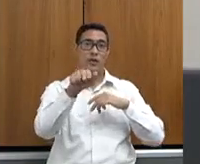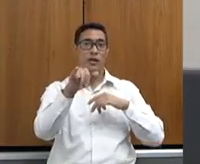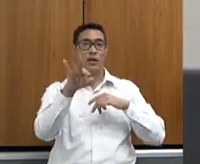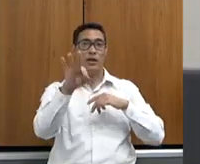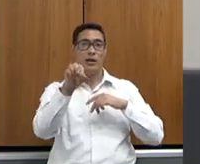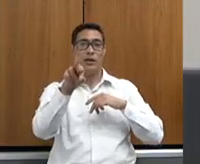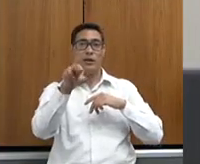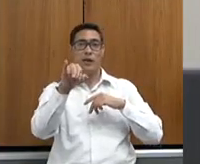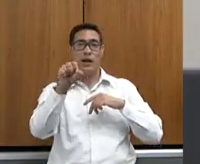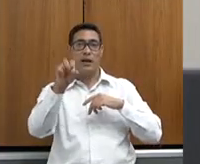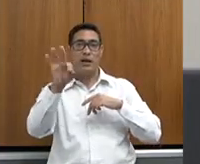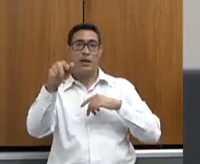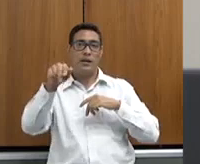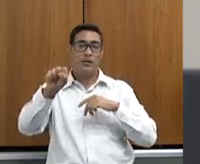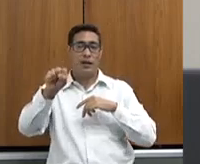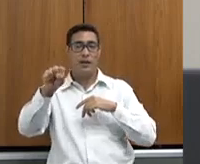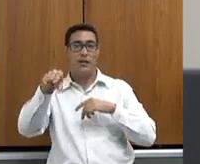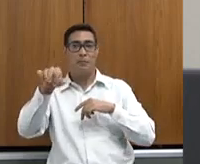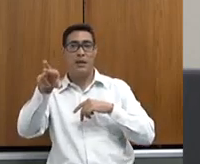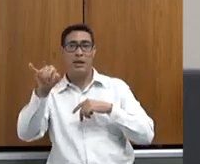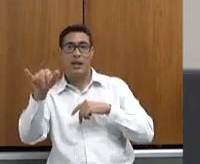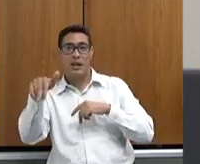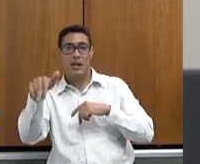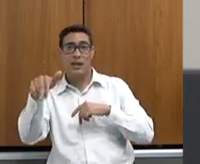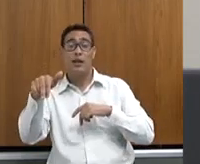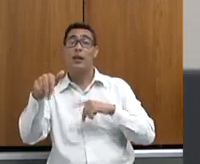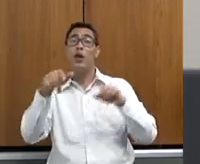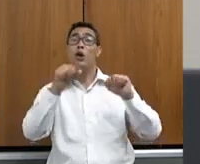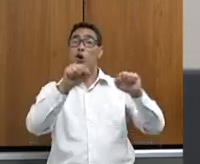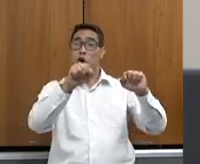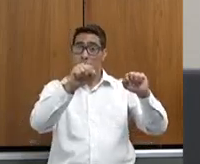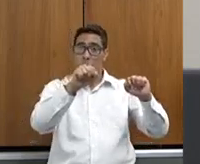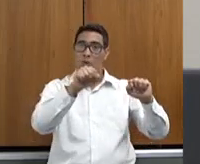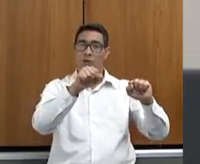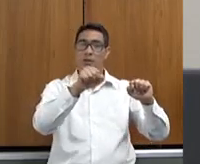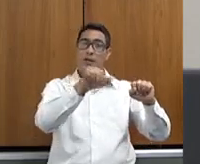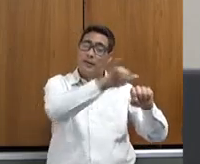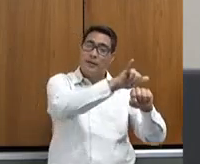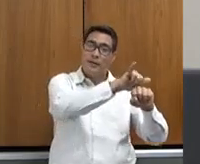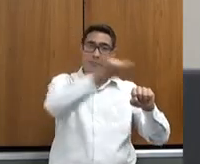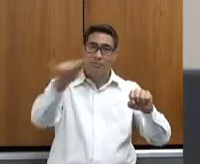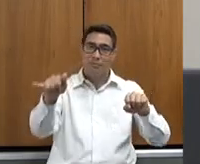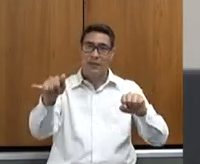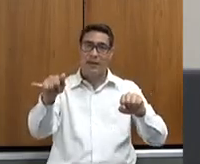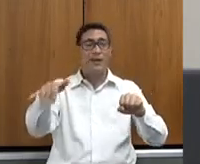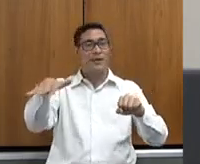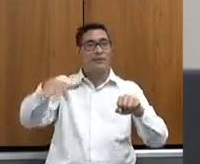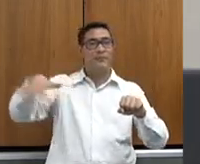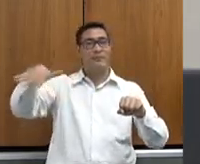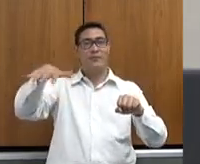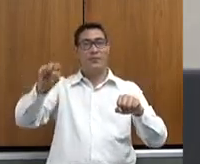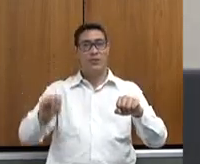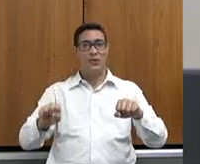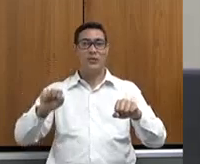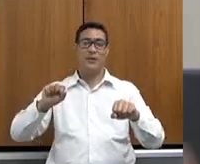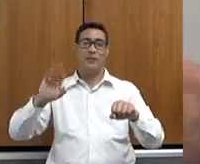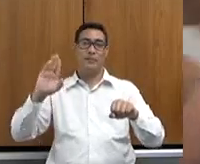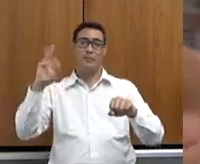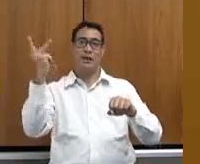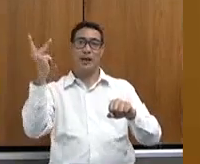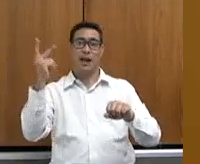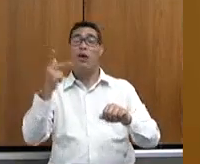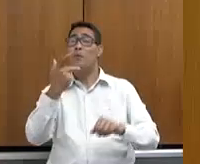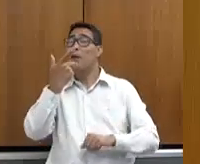possam falar para as crianças da zona sul de Belo Horizonte, que eles não falem só para os filhos dos